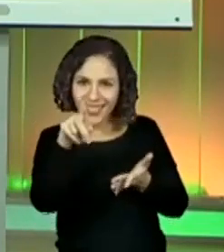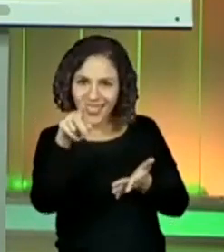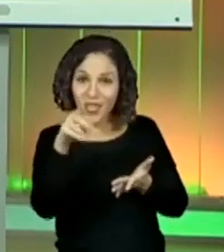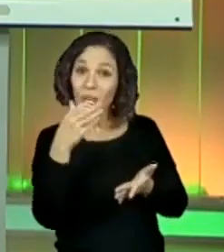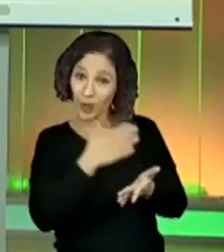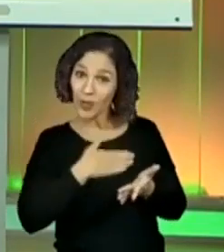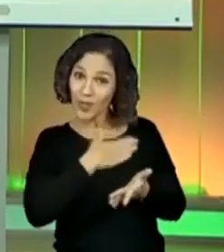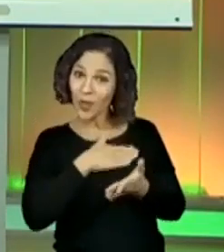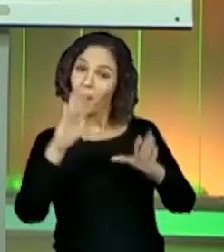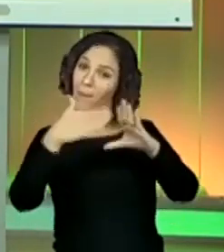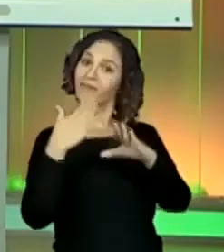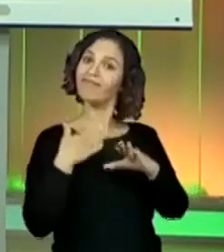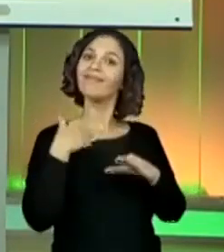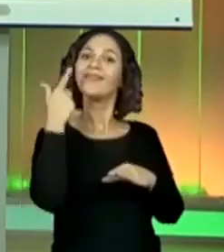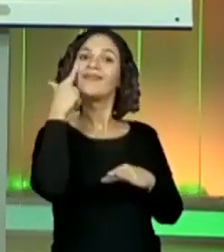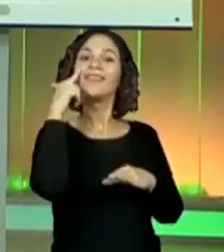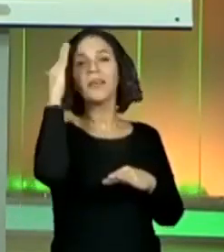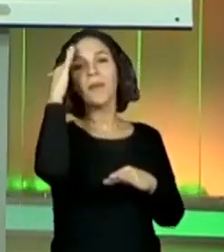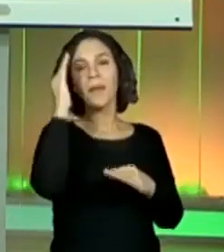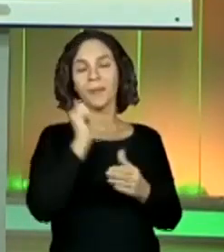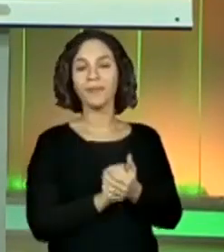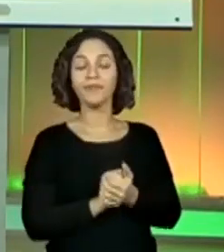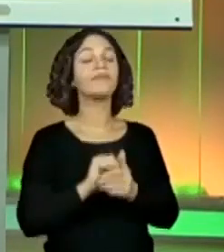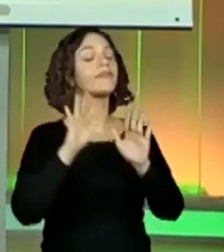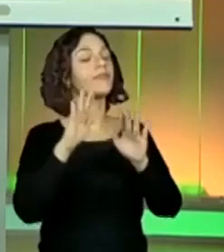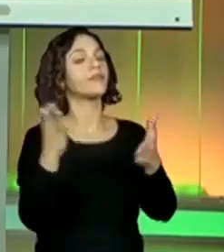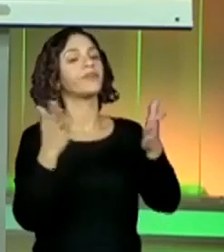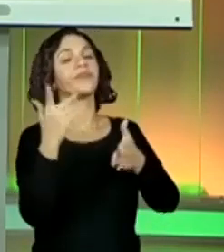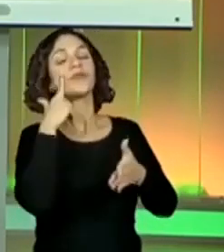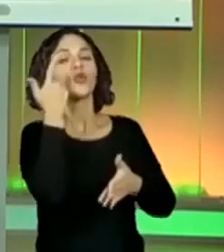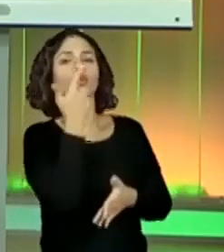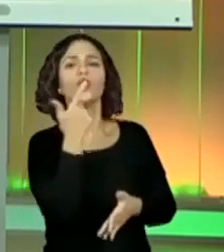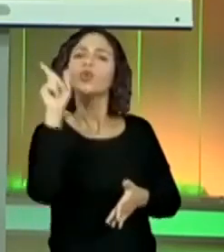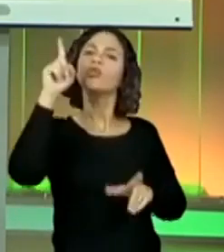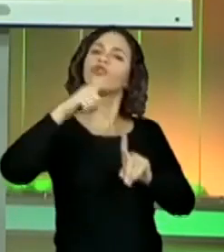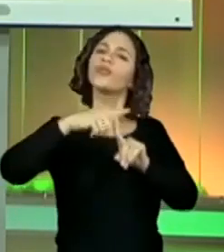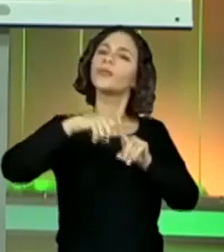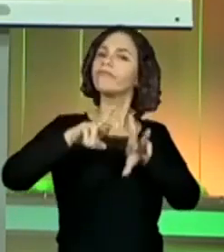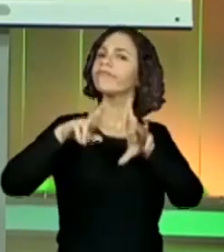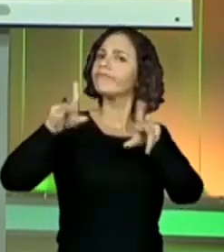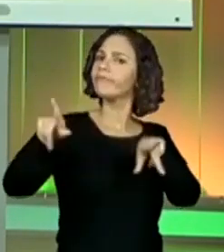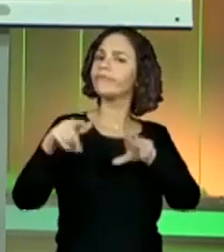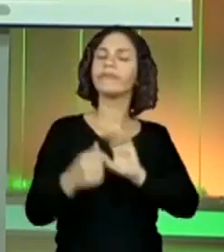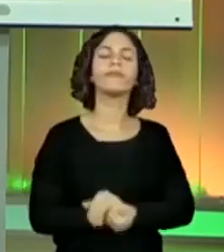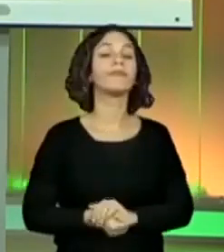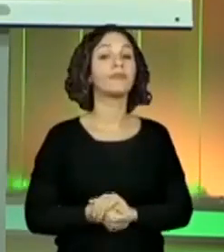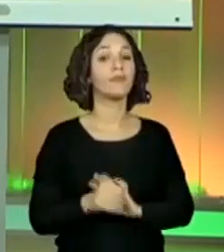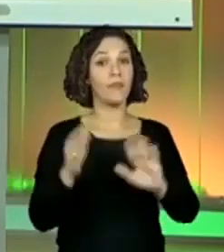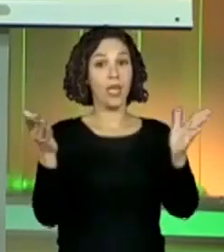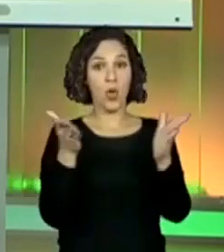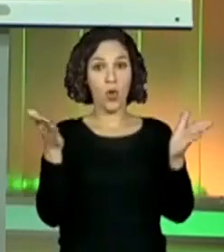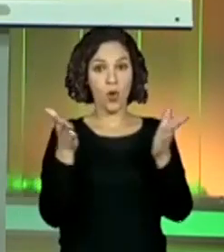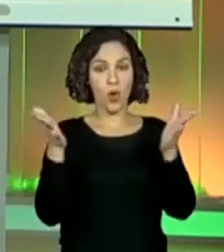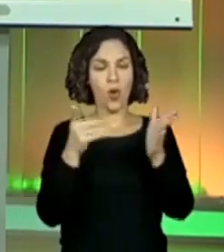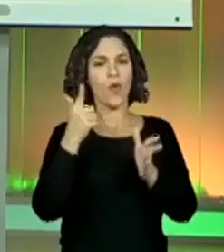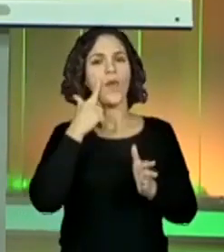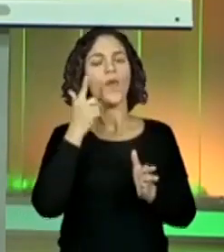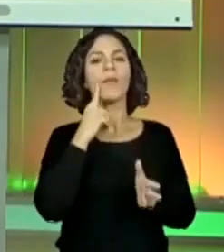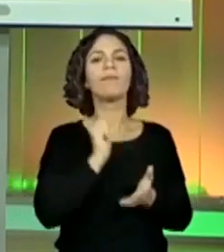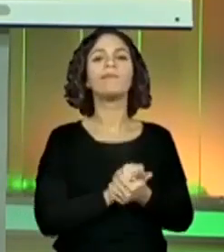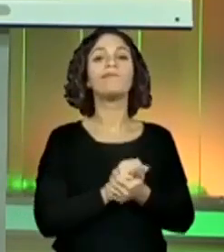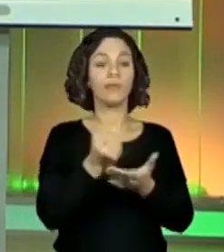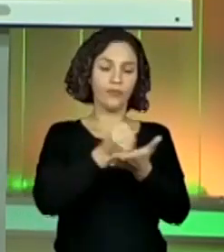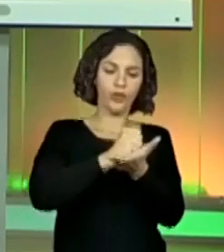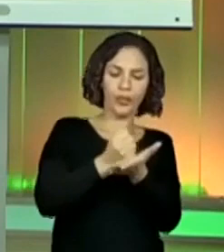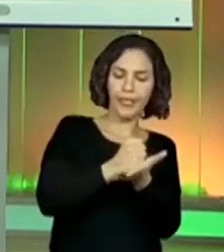se você gostou. Mas, gente, vamos pensar agora num outro tipo de parcelamento, tá bom? A gente viu até agora, no caso do